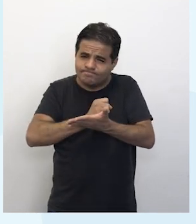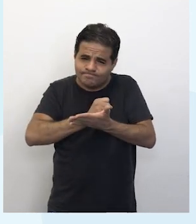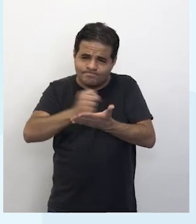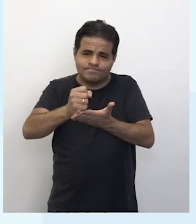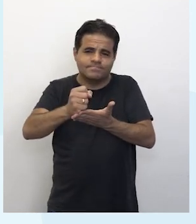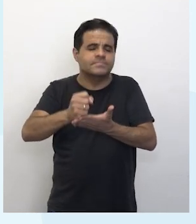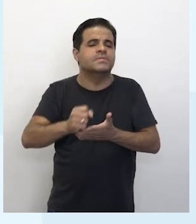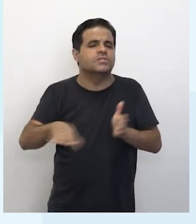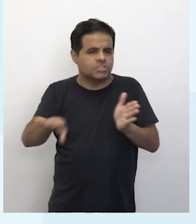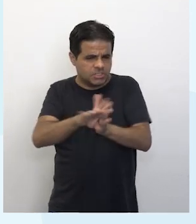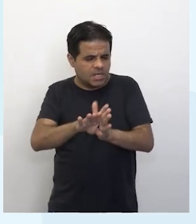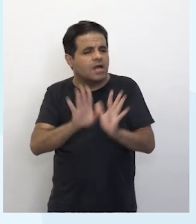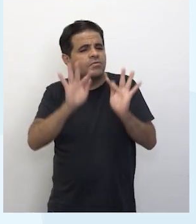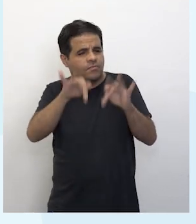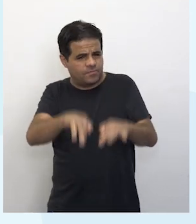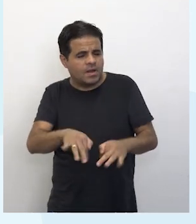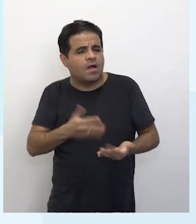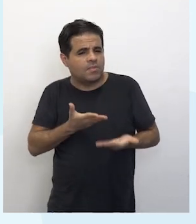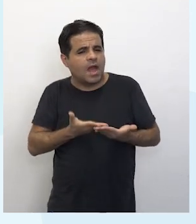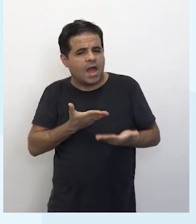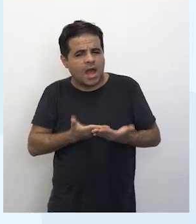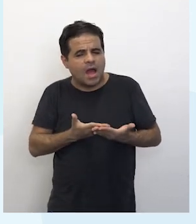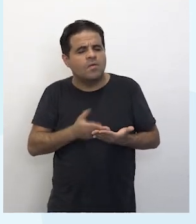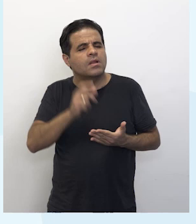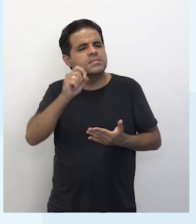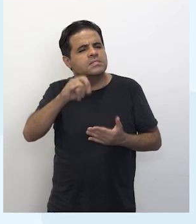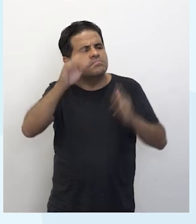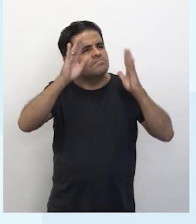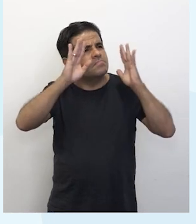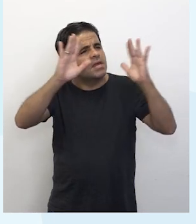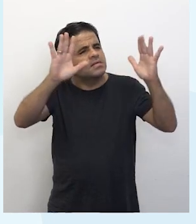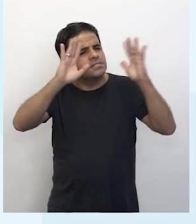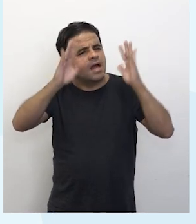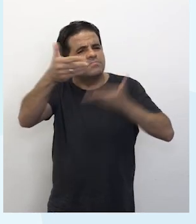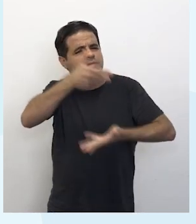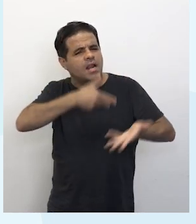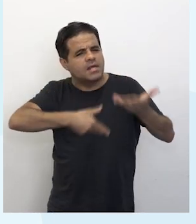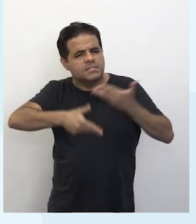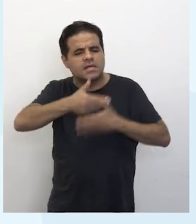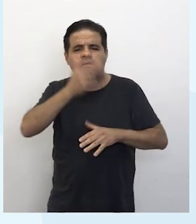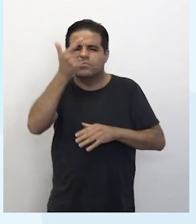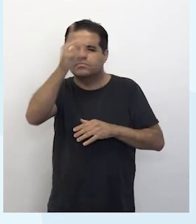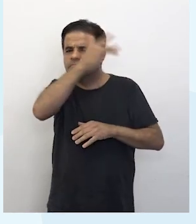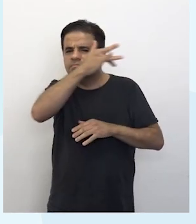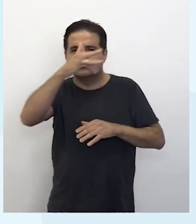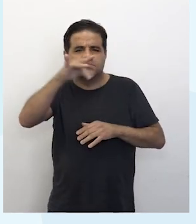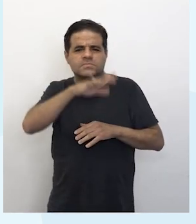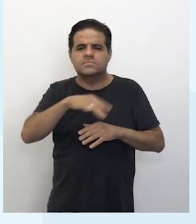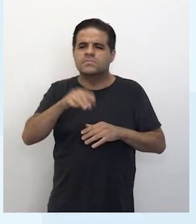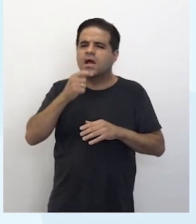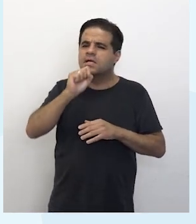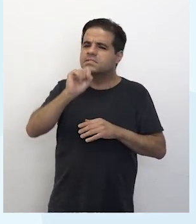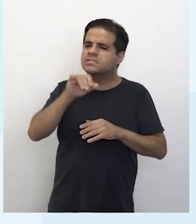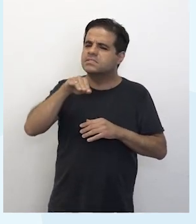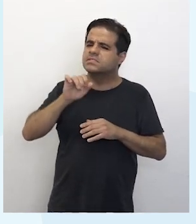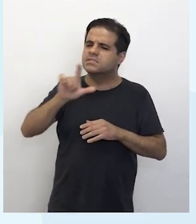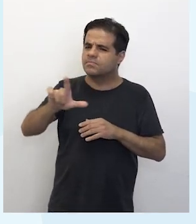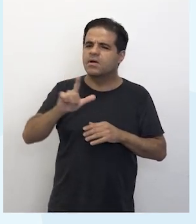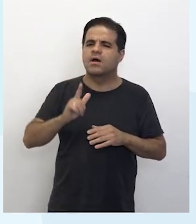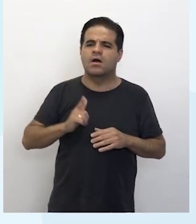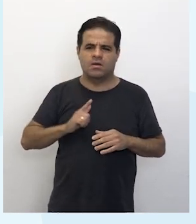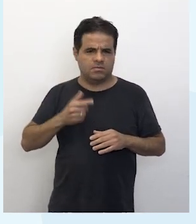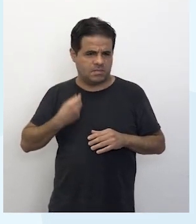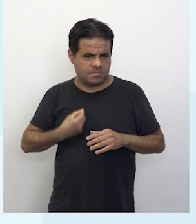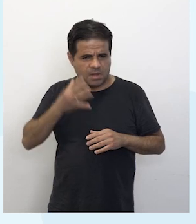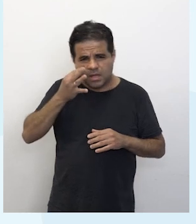apertado, estamos chegando ao final da nossa aula. Se pensarmos que essa relação com o estrangeiro, segundo Zima, está presente em